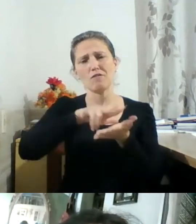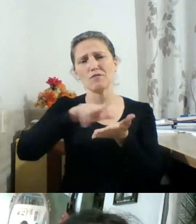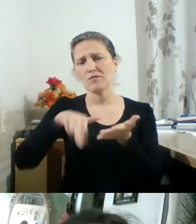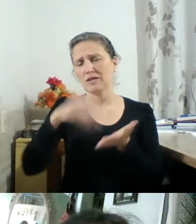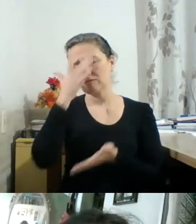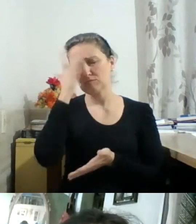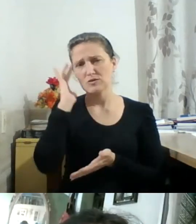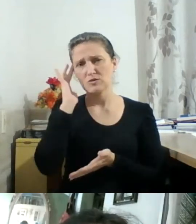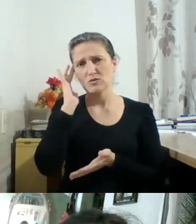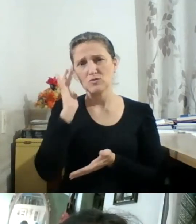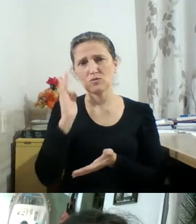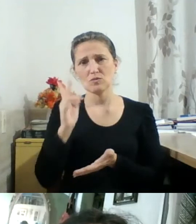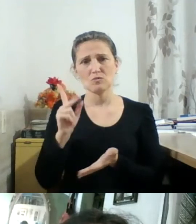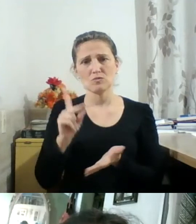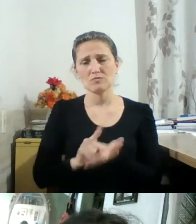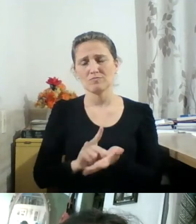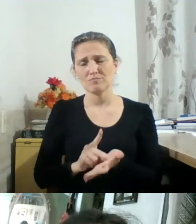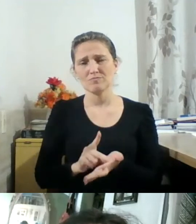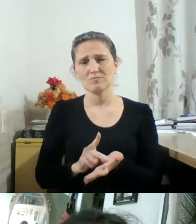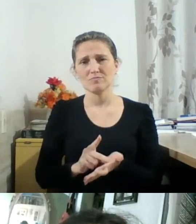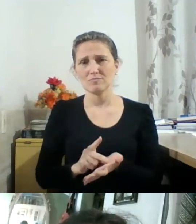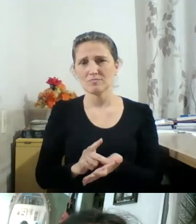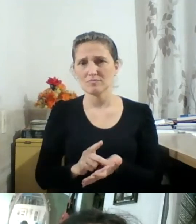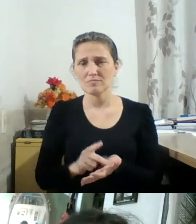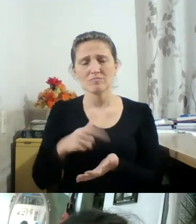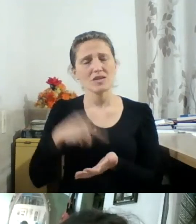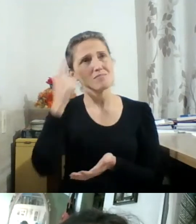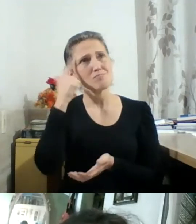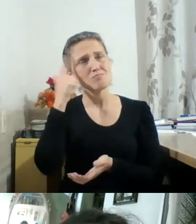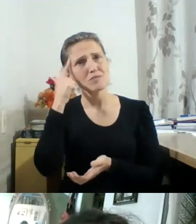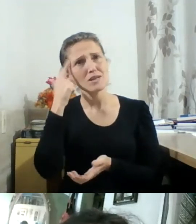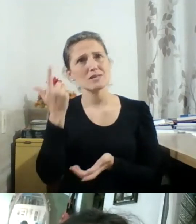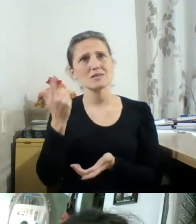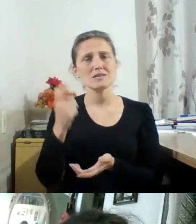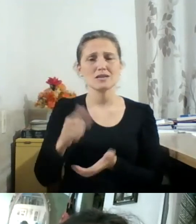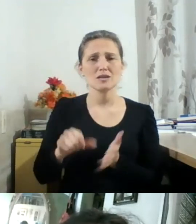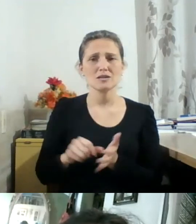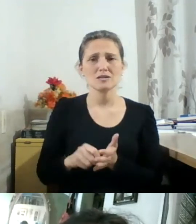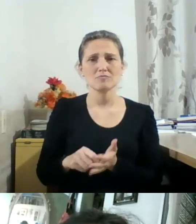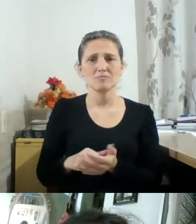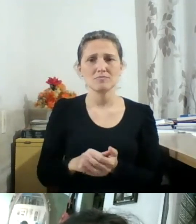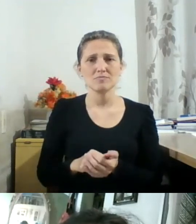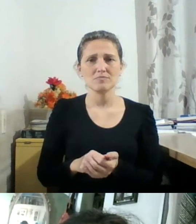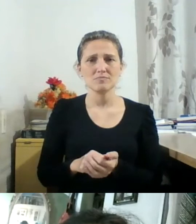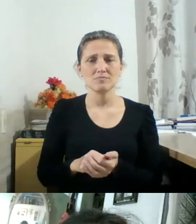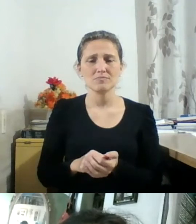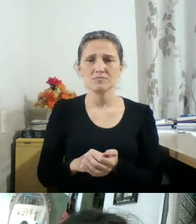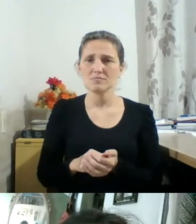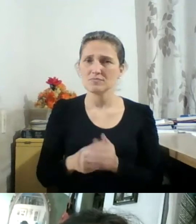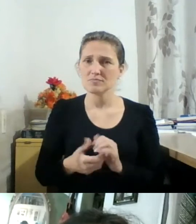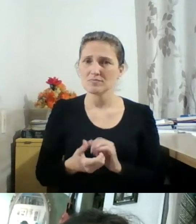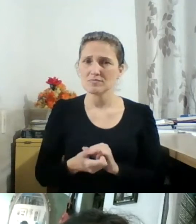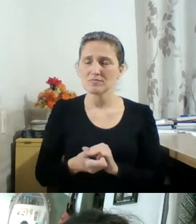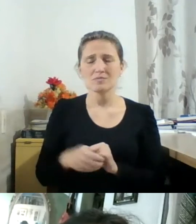Realidades e Ficções na sexta edição, Fotografia e História na quinta edição, Hércules Florentes, com edições